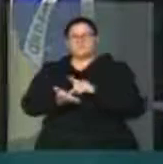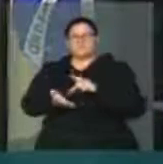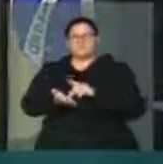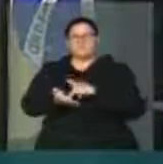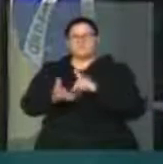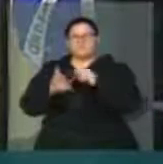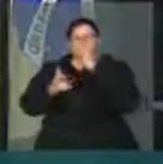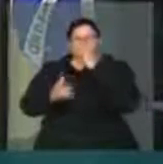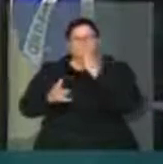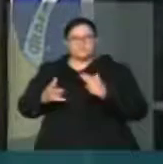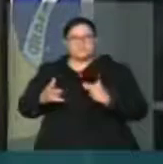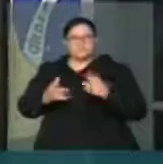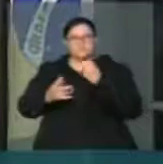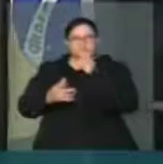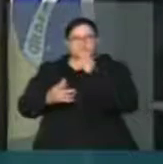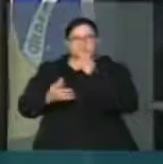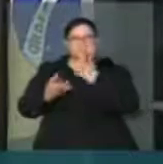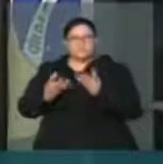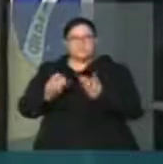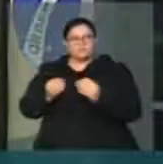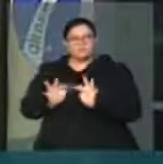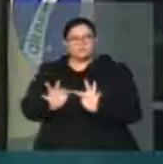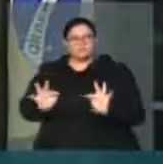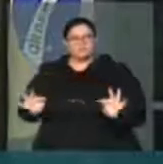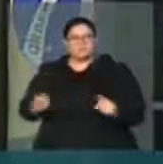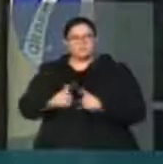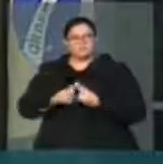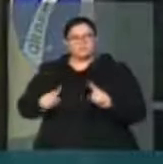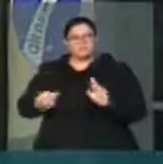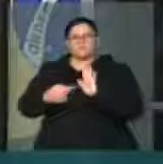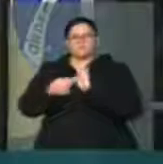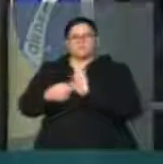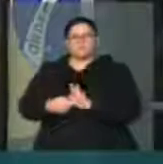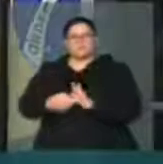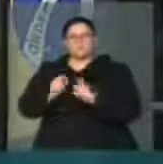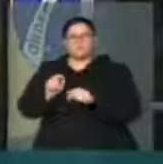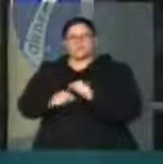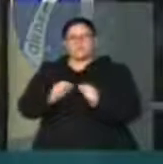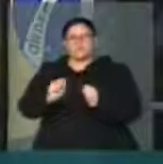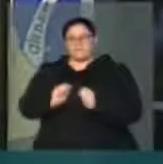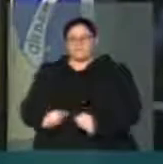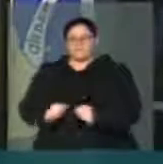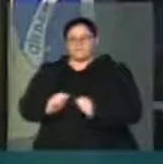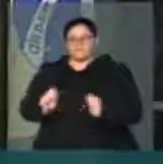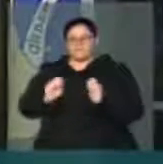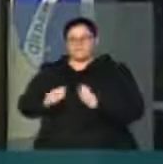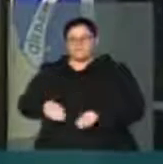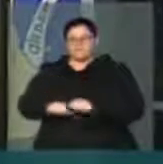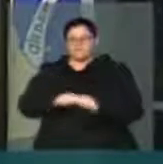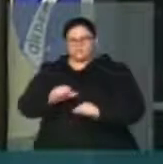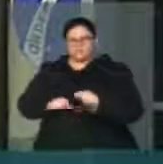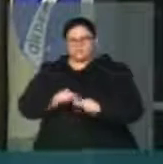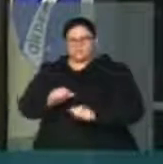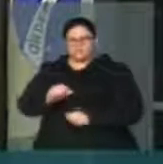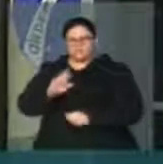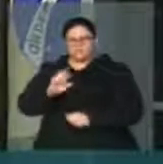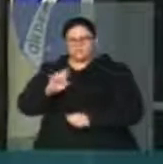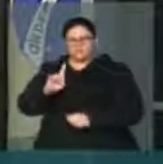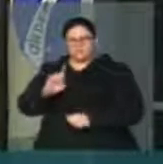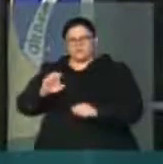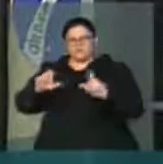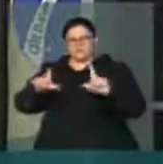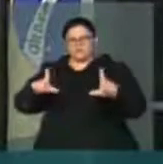artesanal, e no tempo mostrou a capacidade de transformação de uma rede de televisão, de rádio,